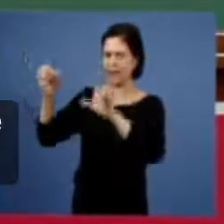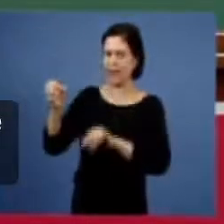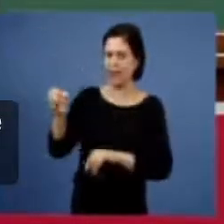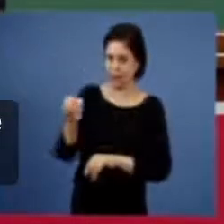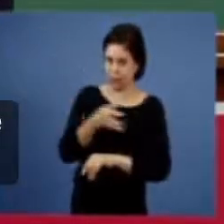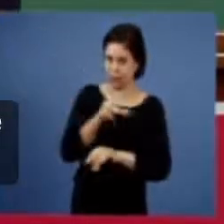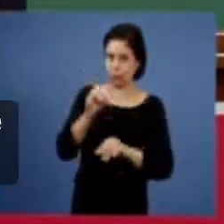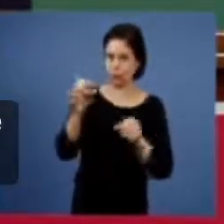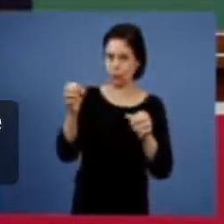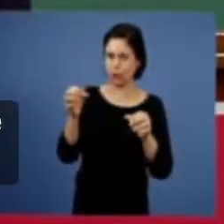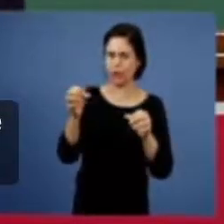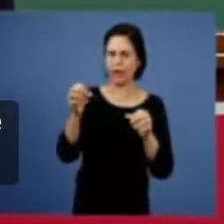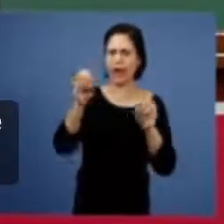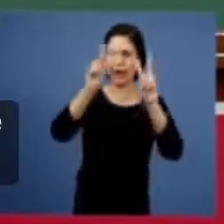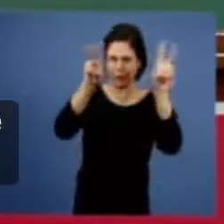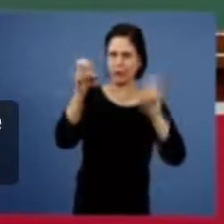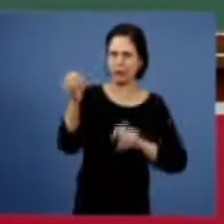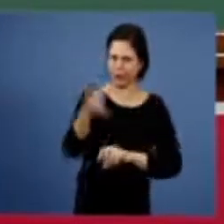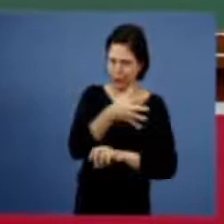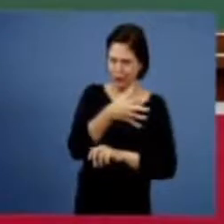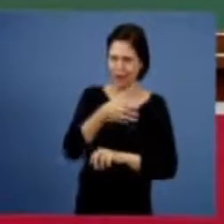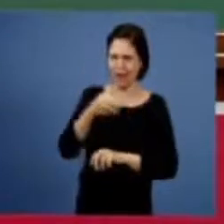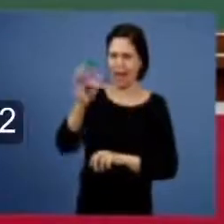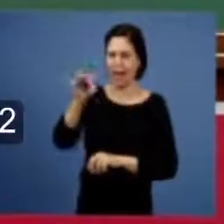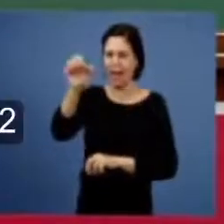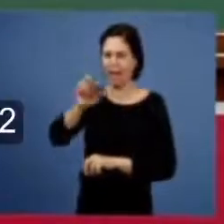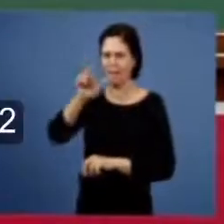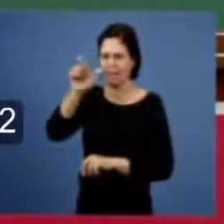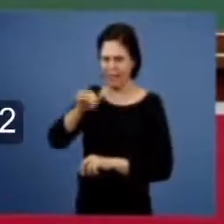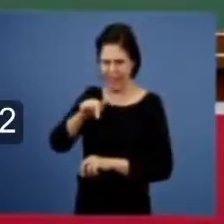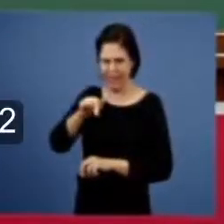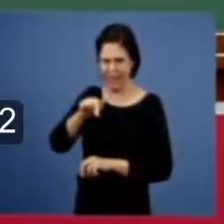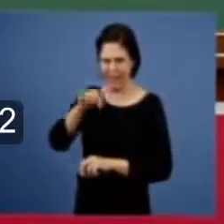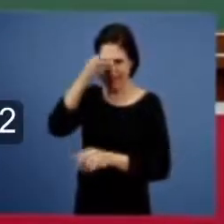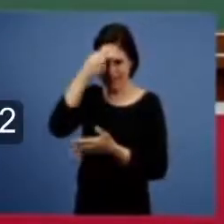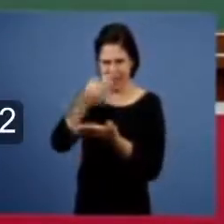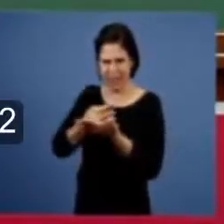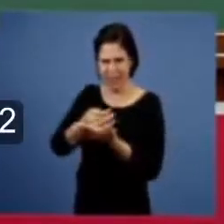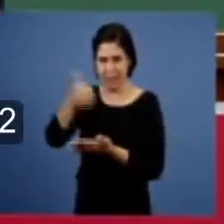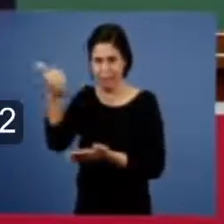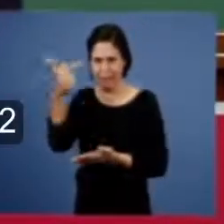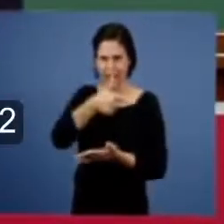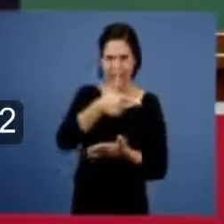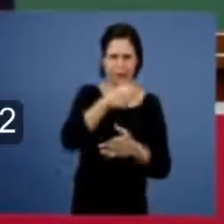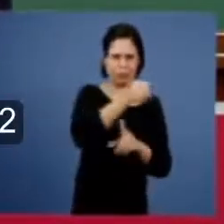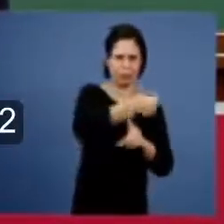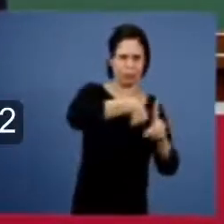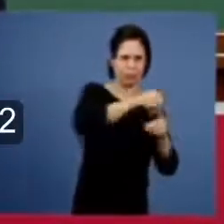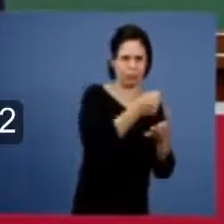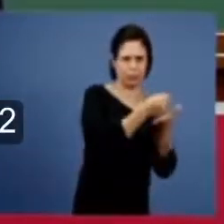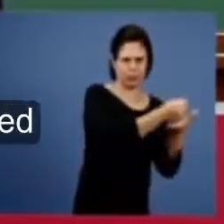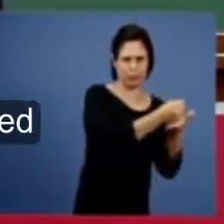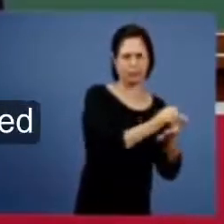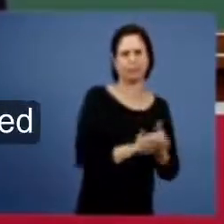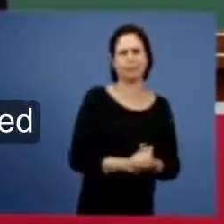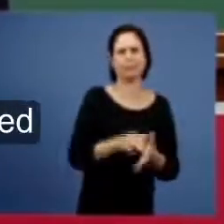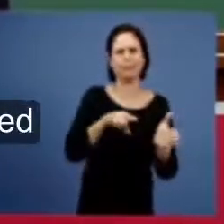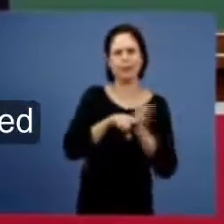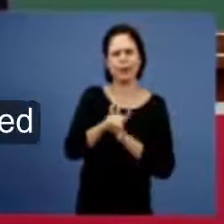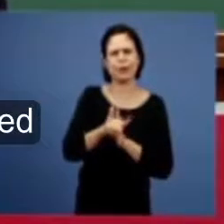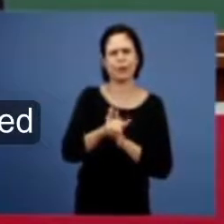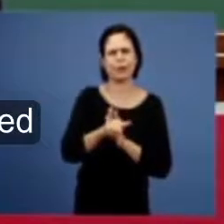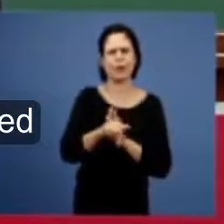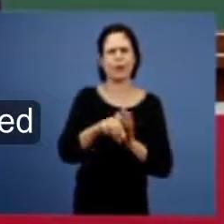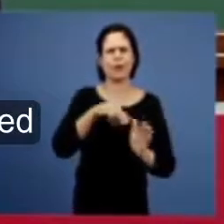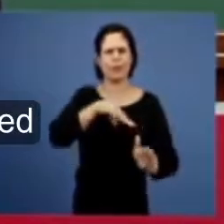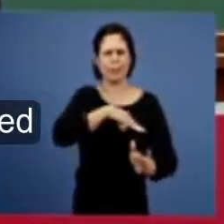assunto a supremacia da fé sobre as obras a pergunta é lendo os versos 31 e 32 do